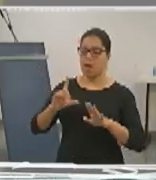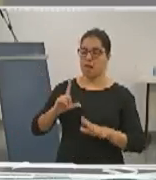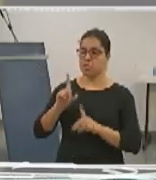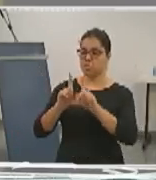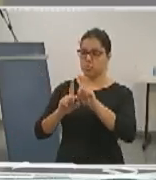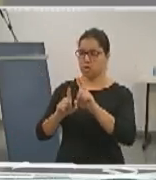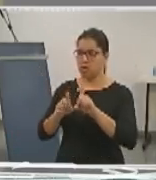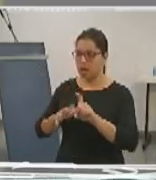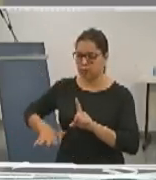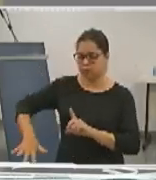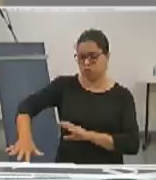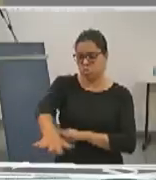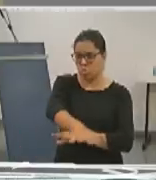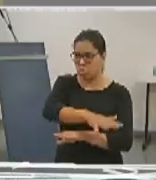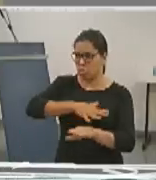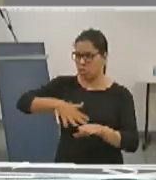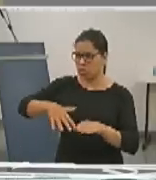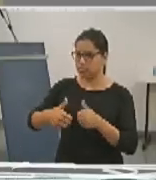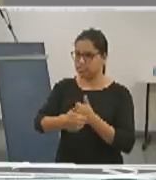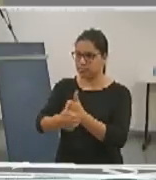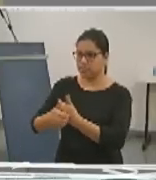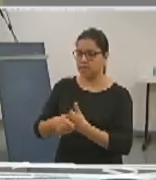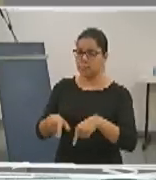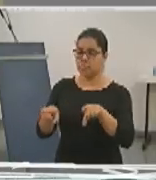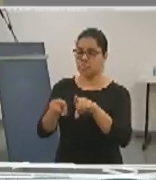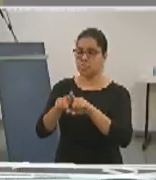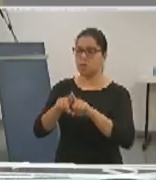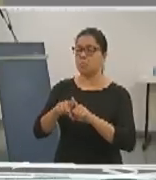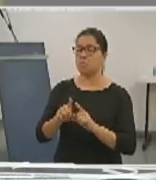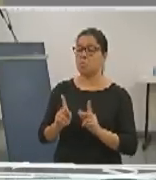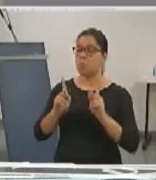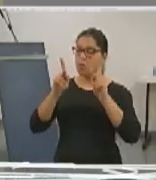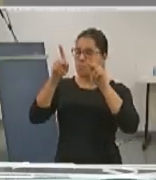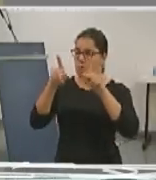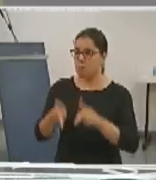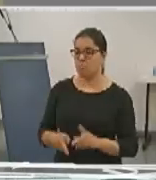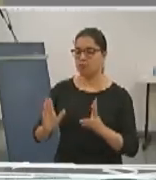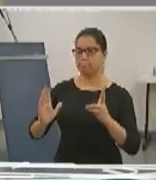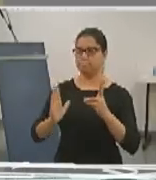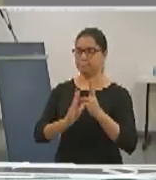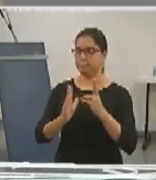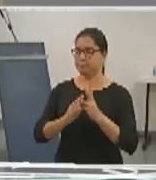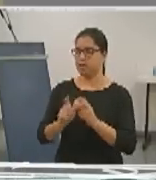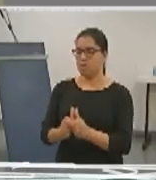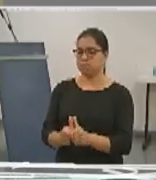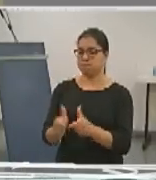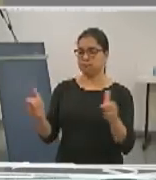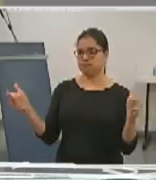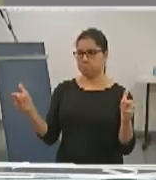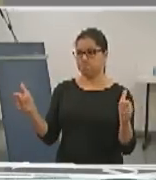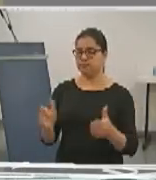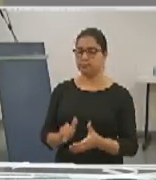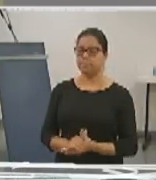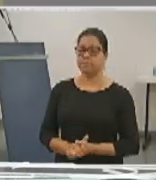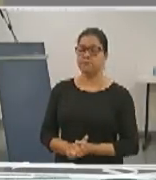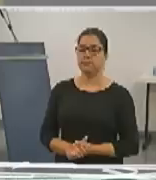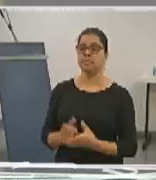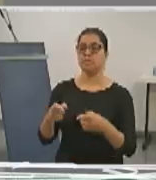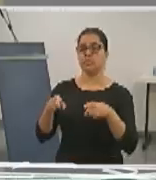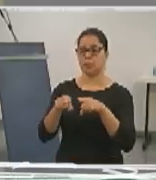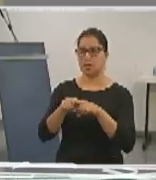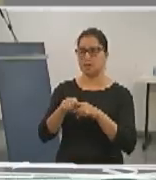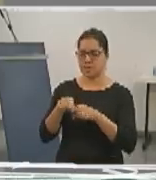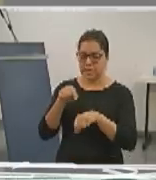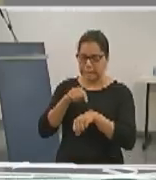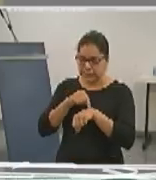especialmente para o atendimento à população indígena que é tão grande nessa região. Enfim, quero usar esses minutos